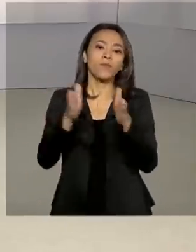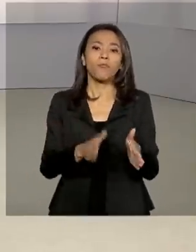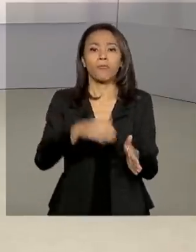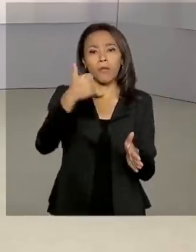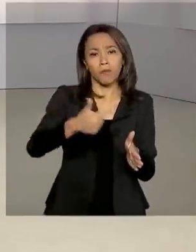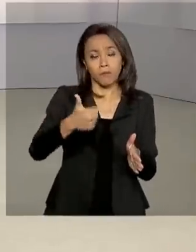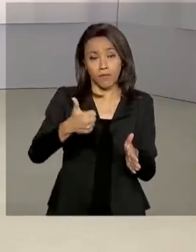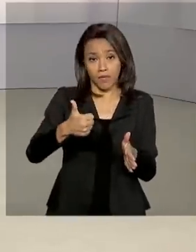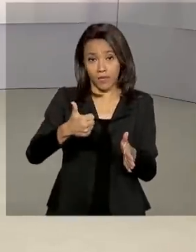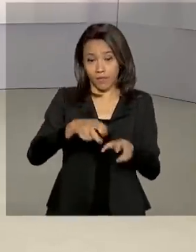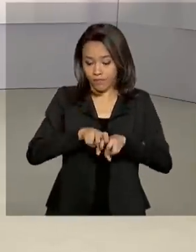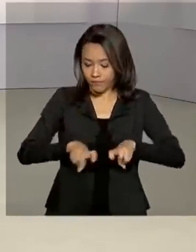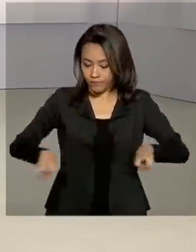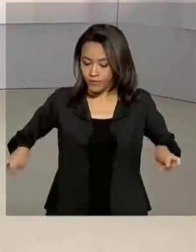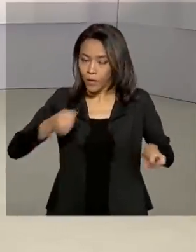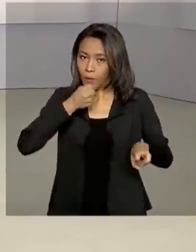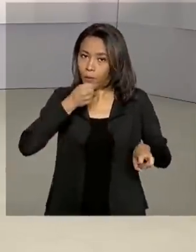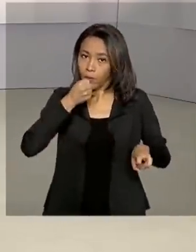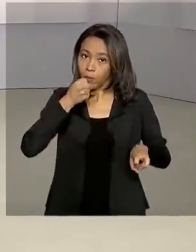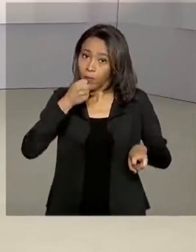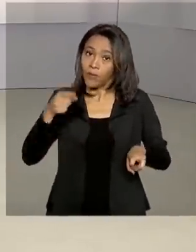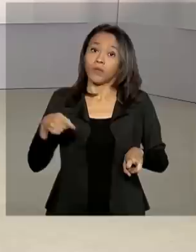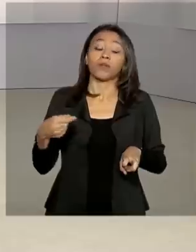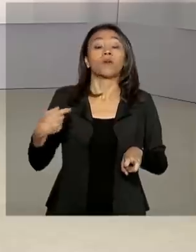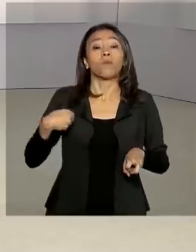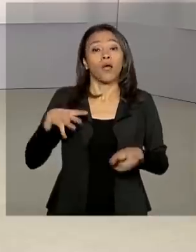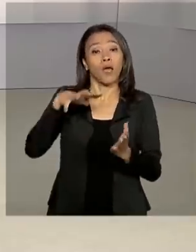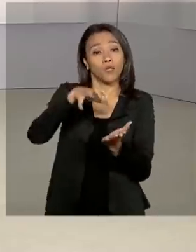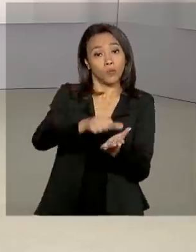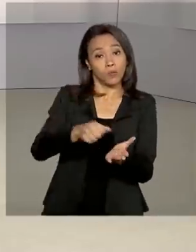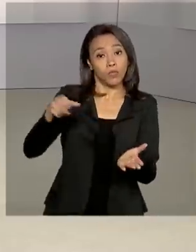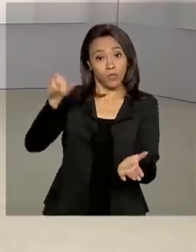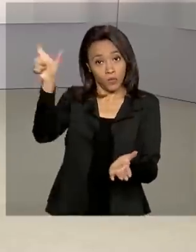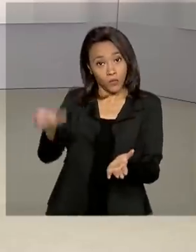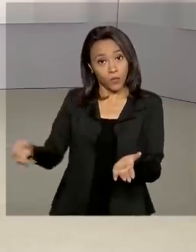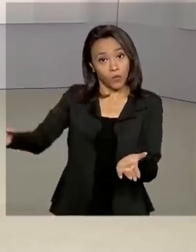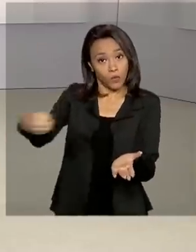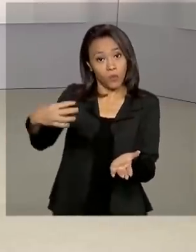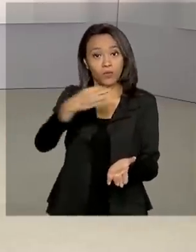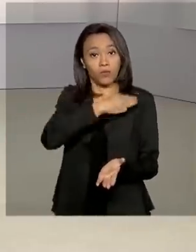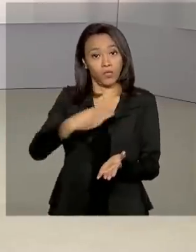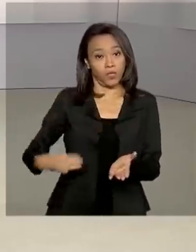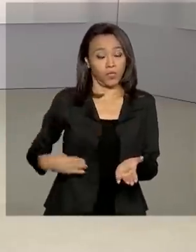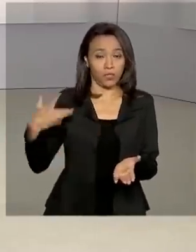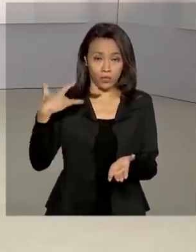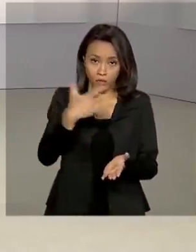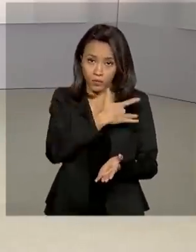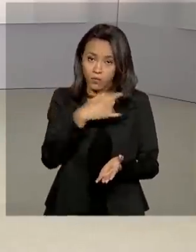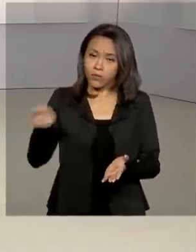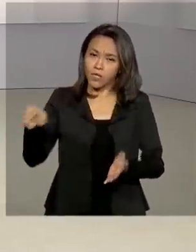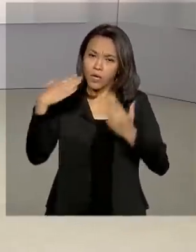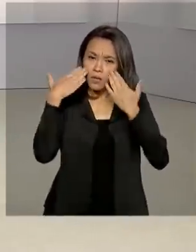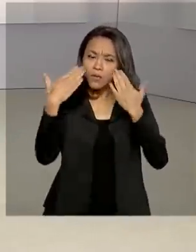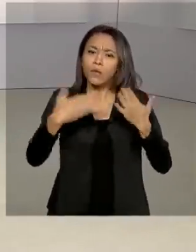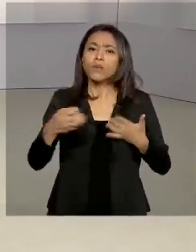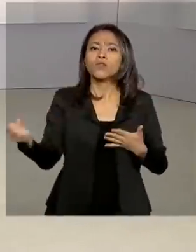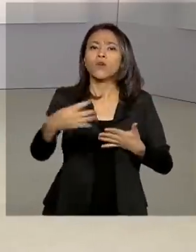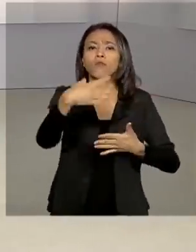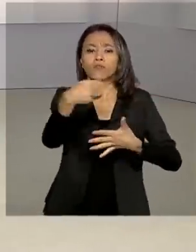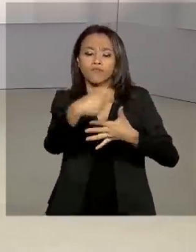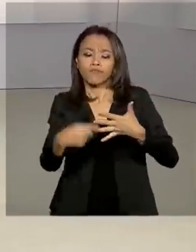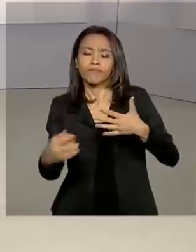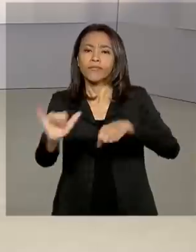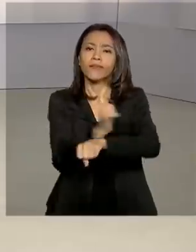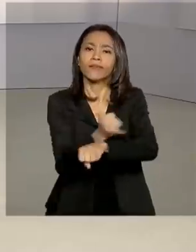coletiva de imprensa, depois de assumir o mandato, o ministro da Saúde, Nelson Teich, apresentou as novas estratégias de trabalho